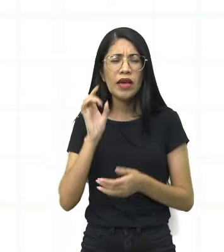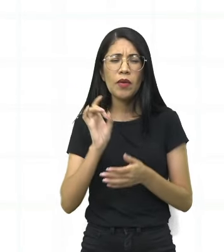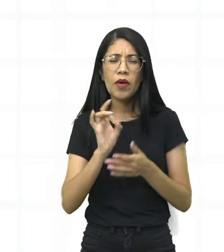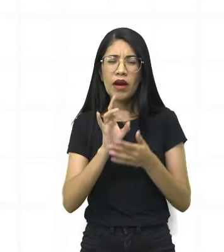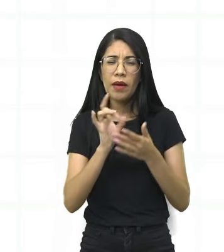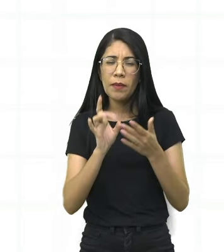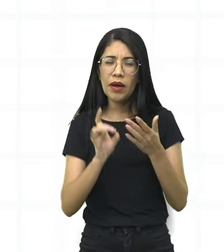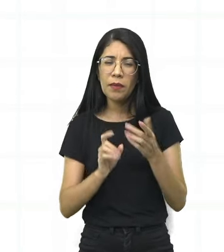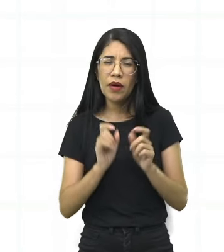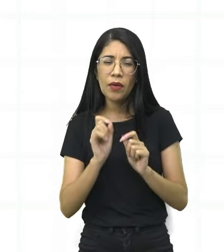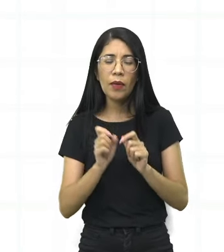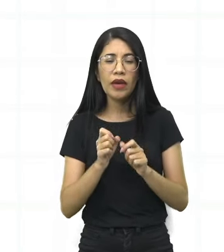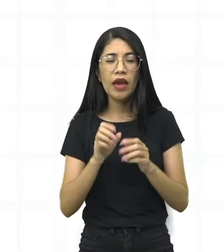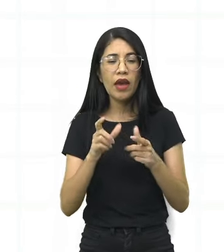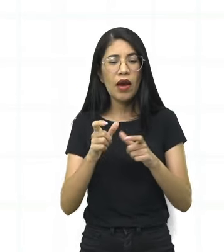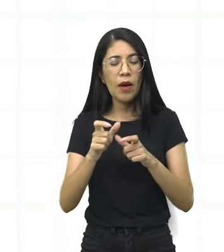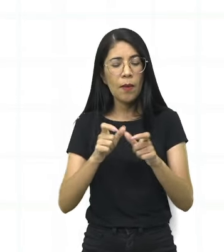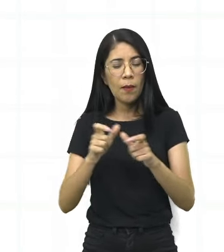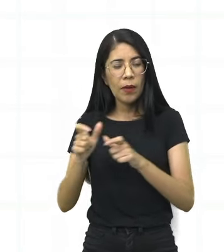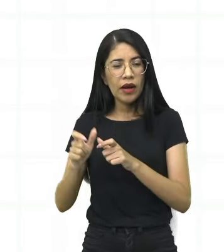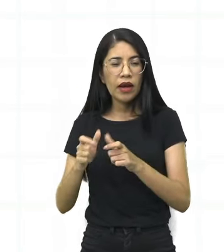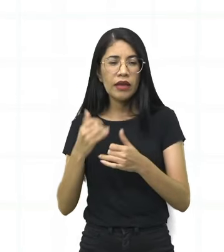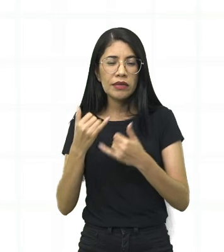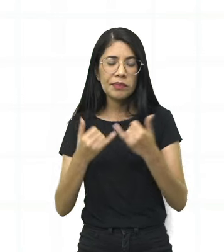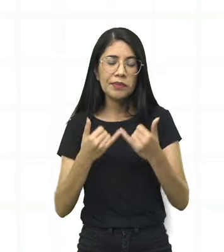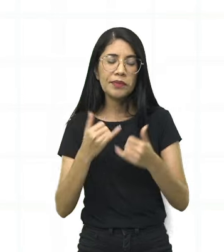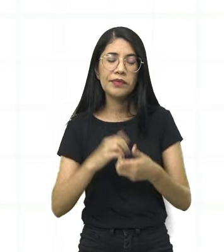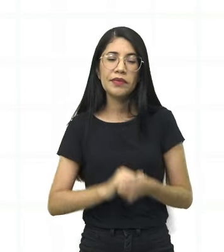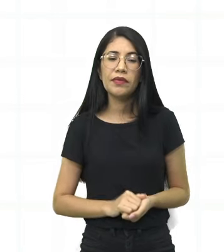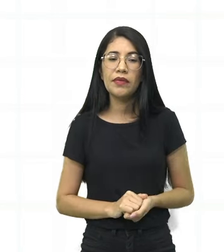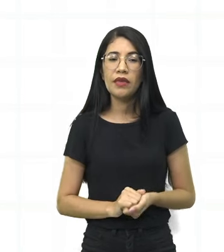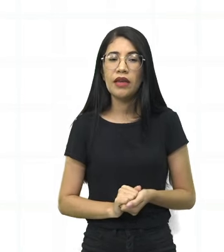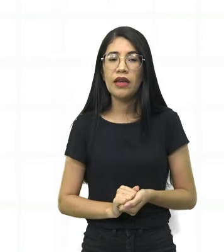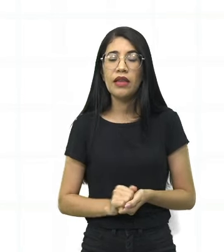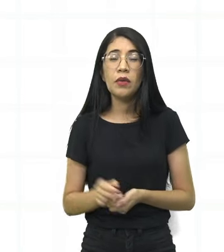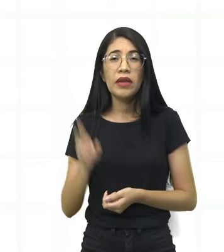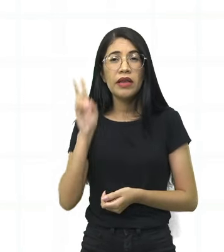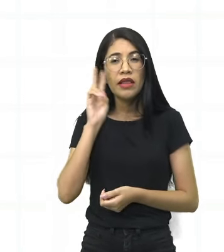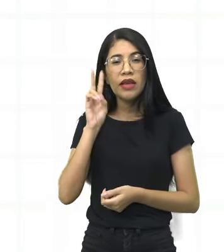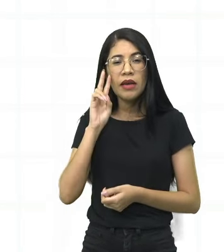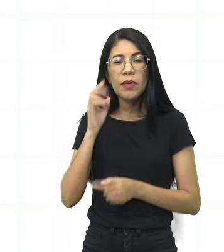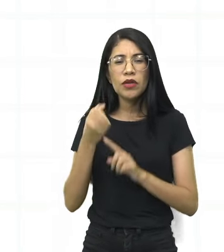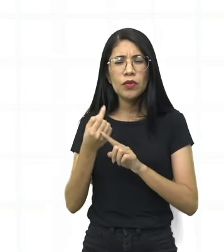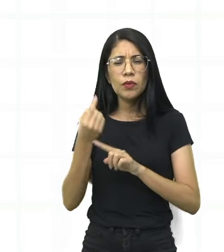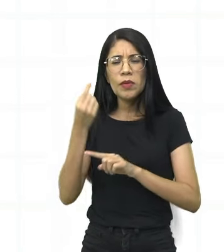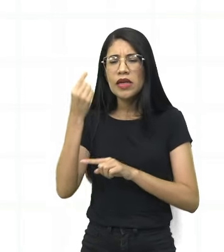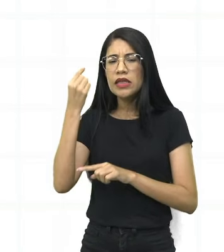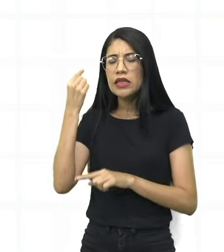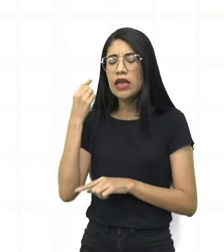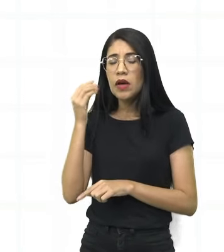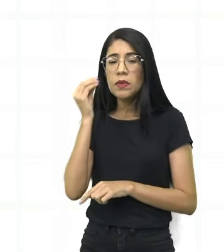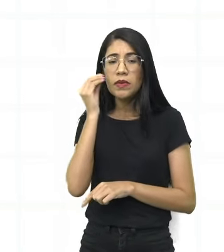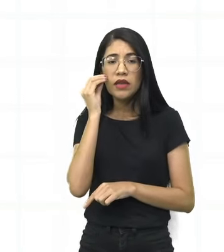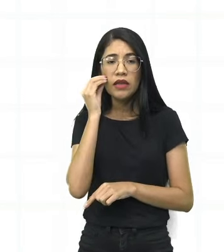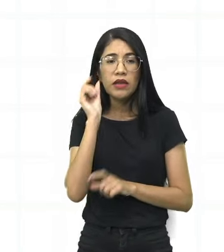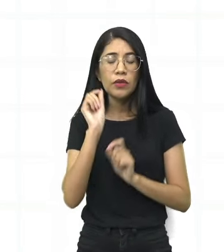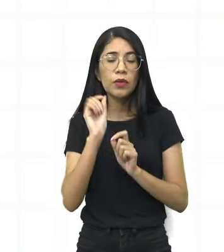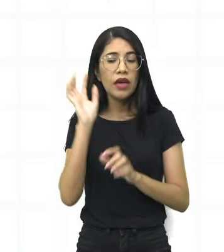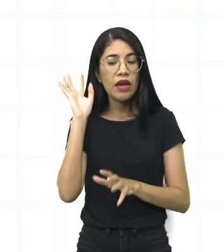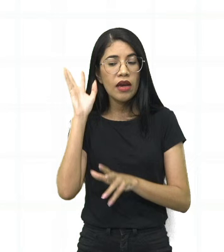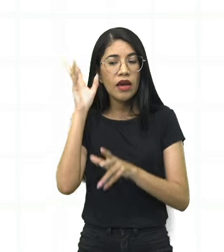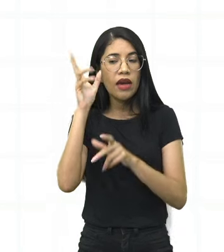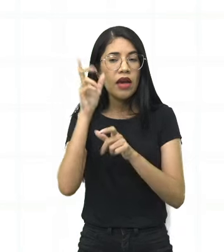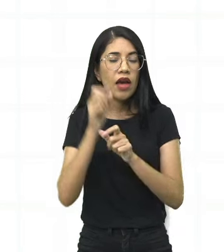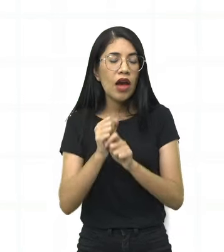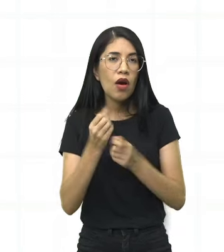ancestral quebra-cabeça. Então ele tá mergulhando ali naquelas lembranças e tentando montar a